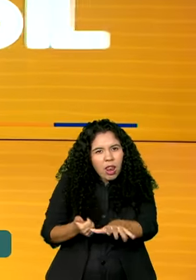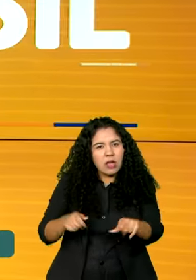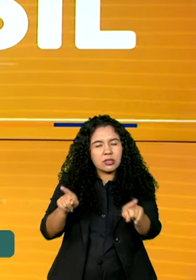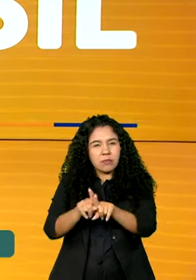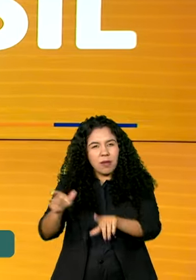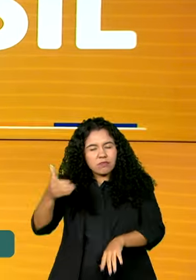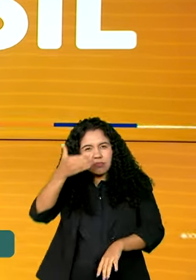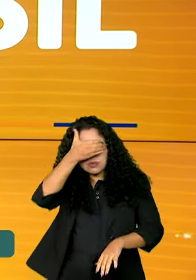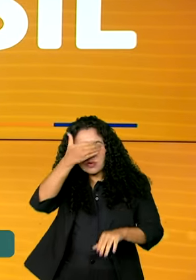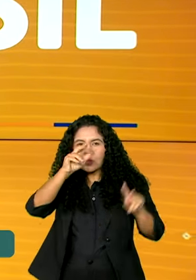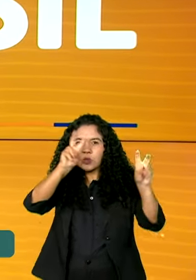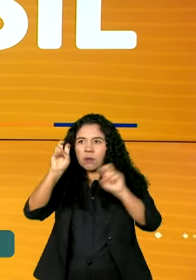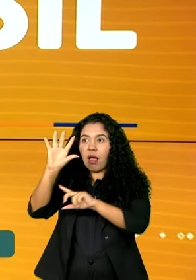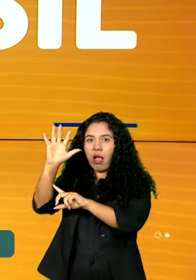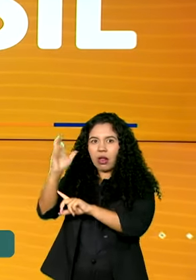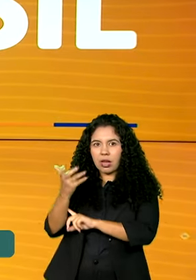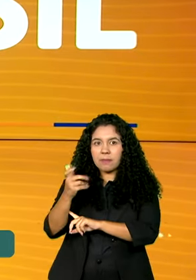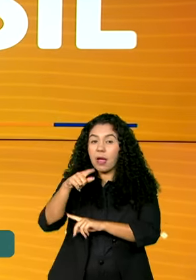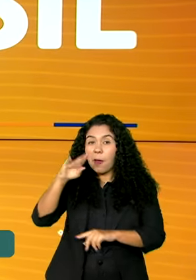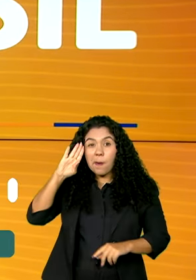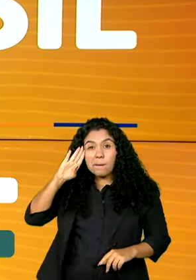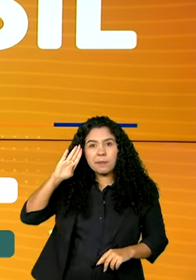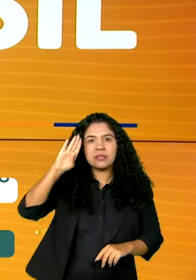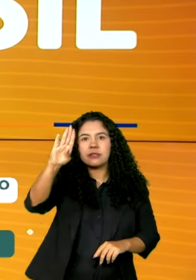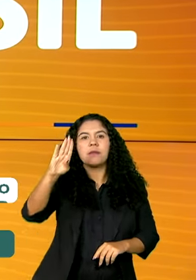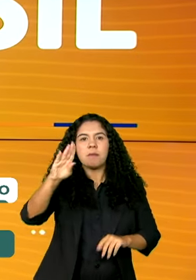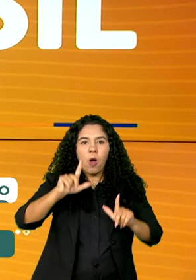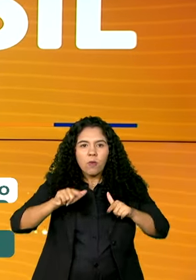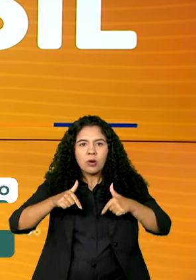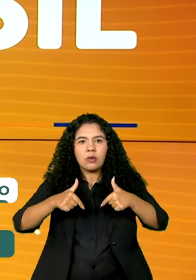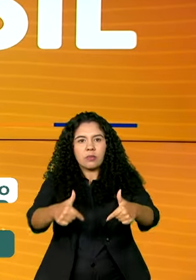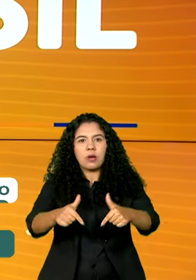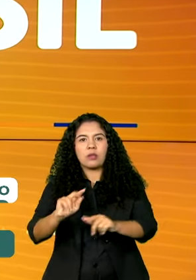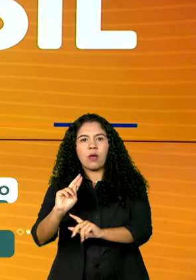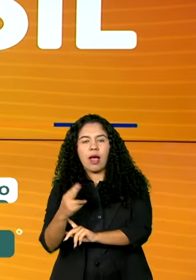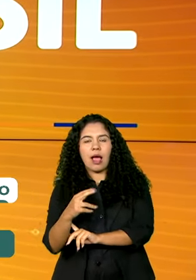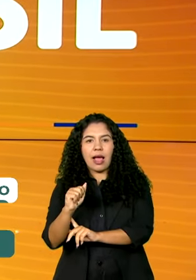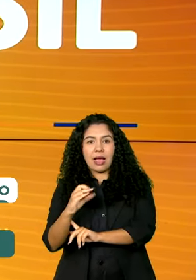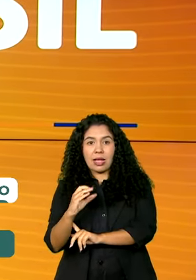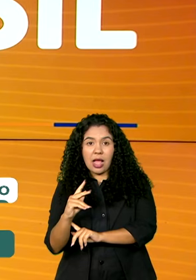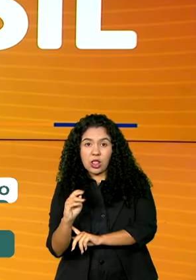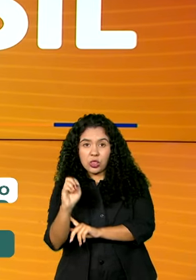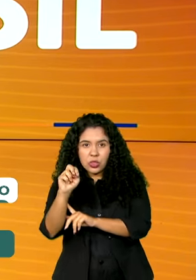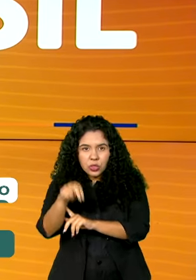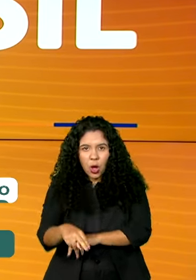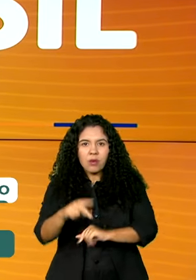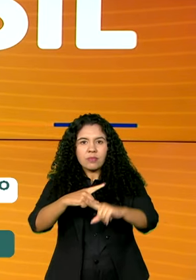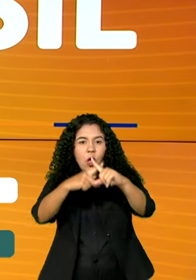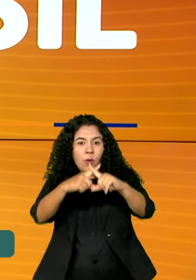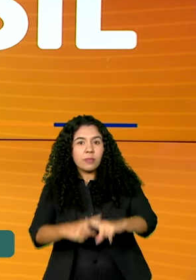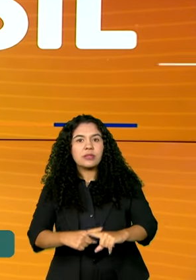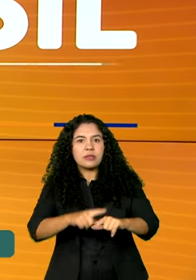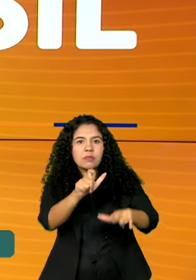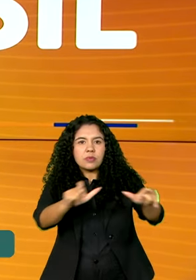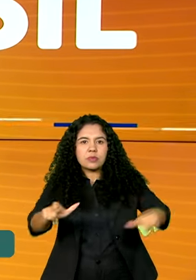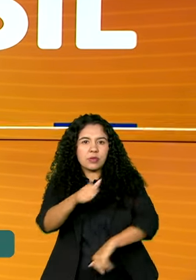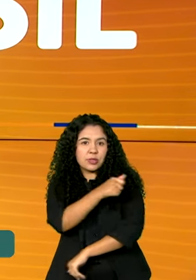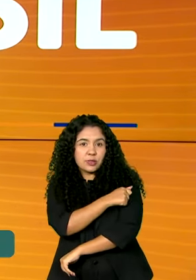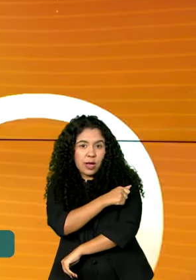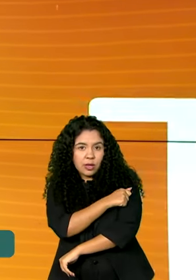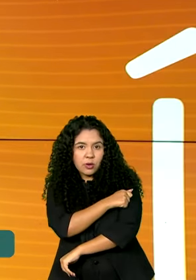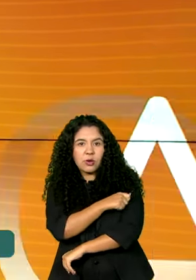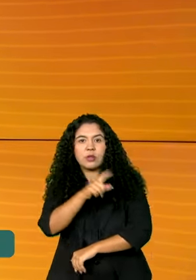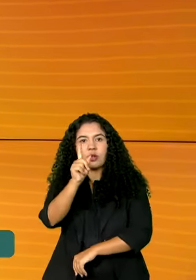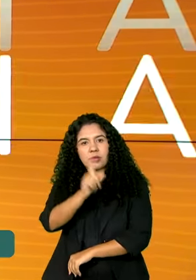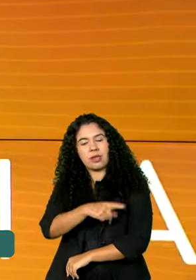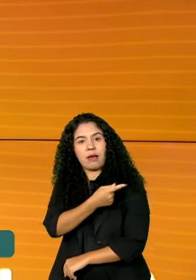Esse é o principal objetivo do Hackathon de Combate à Desinformação, competição voltada a estudantes dos últimos anos do ensino